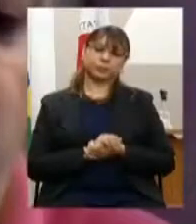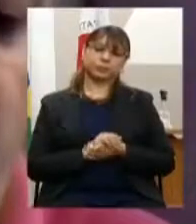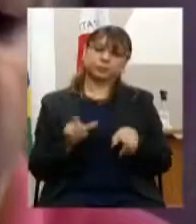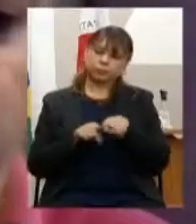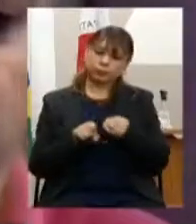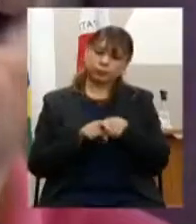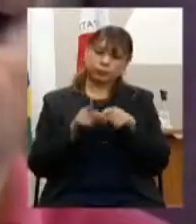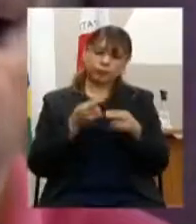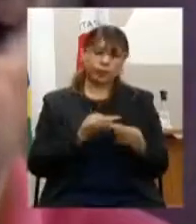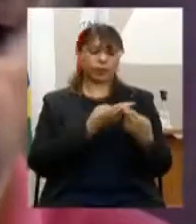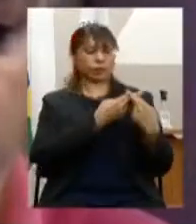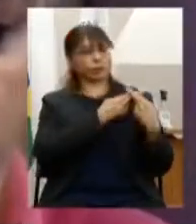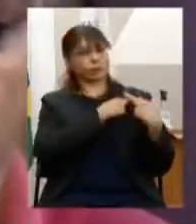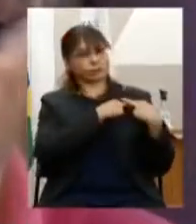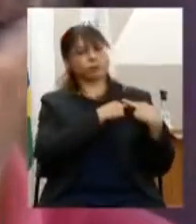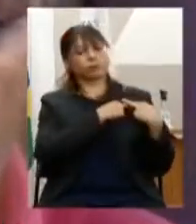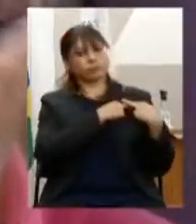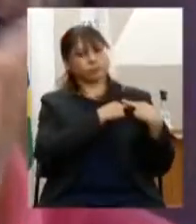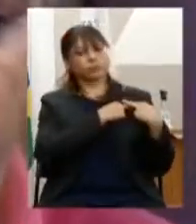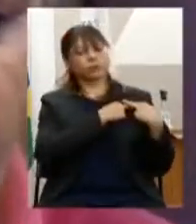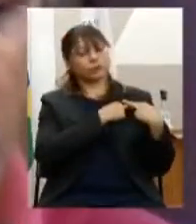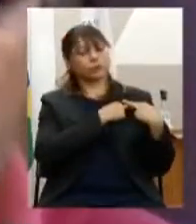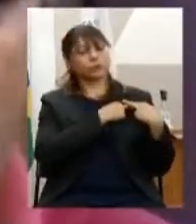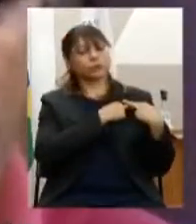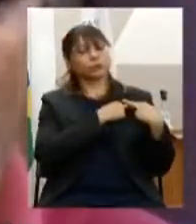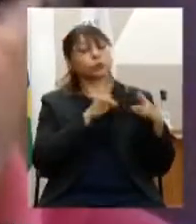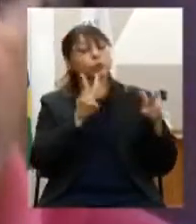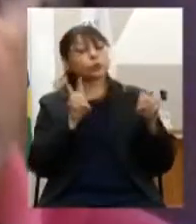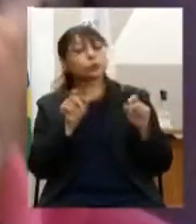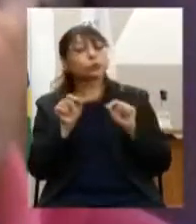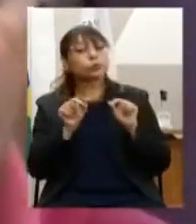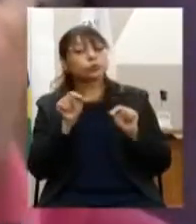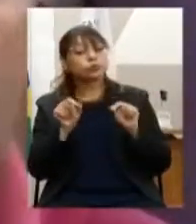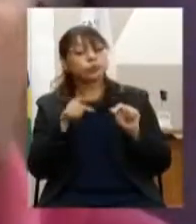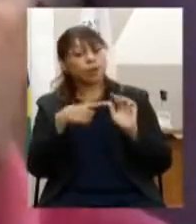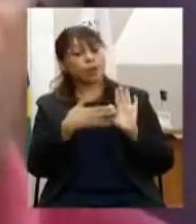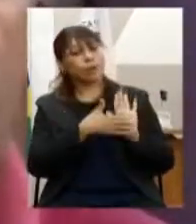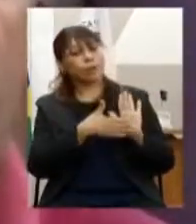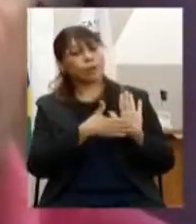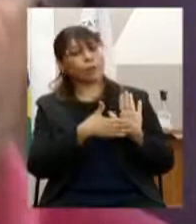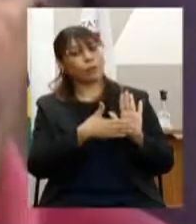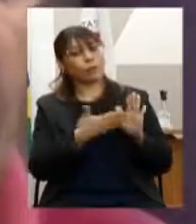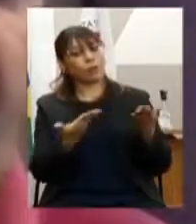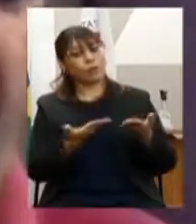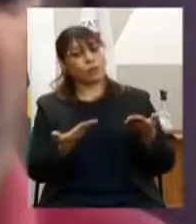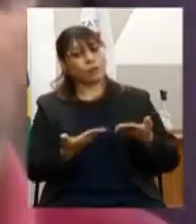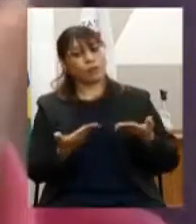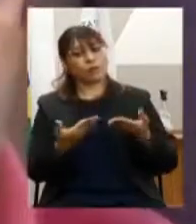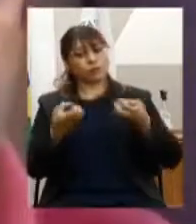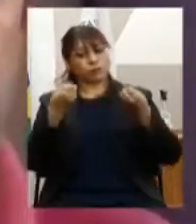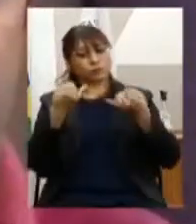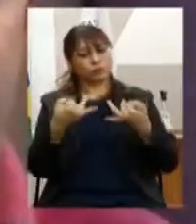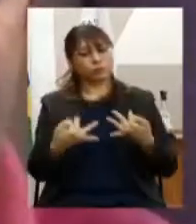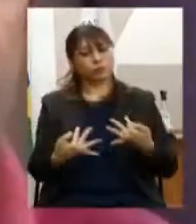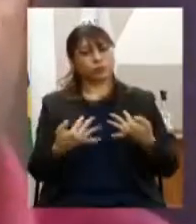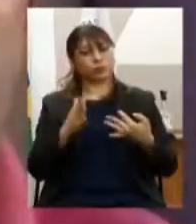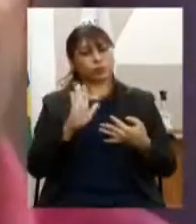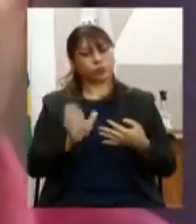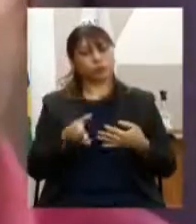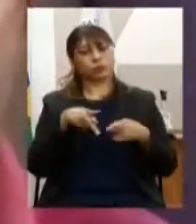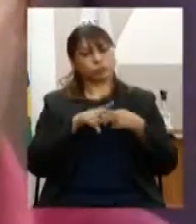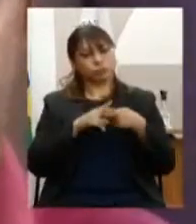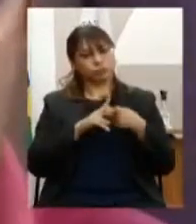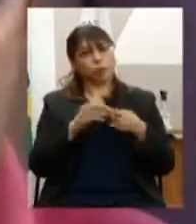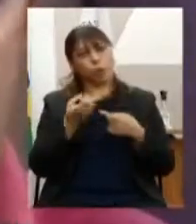responsabilidade sobre essas propostas que elas foram modificadas ou